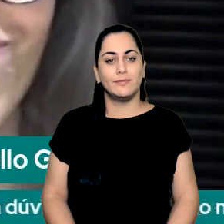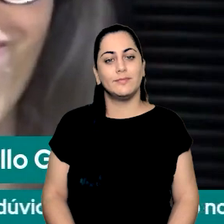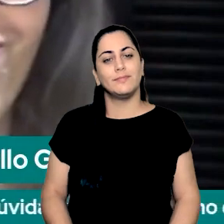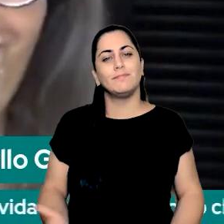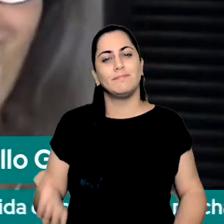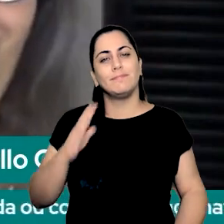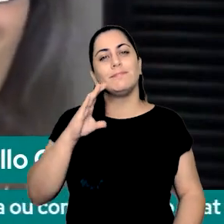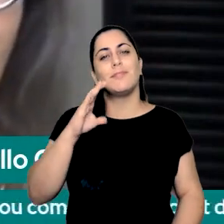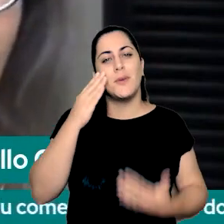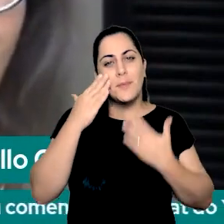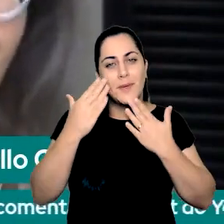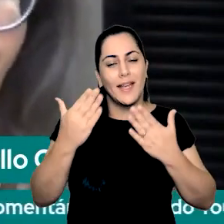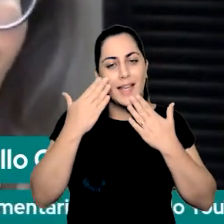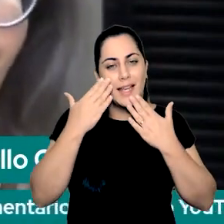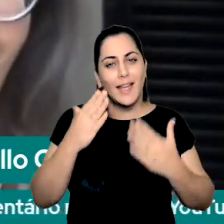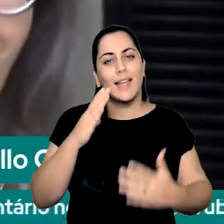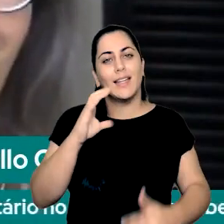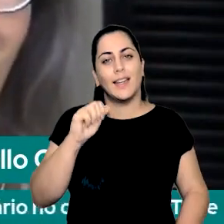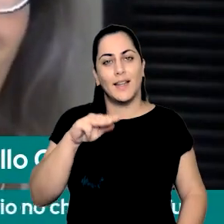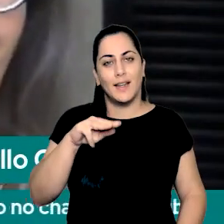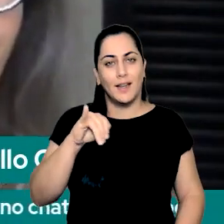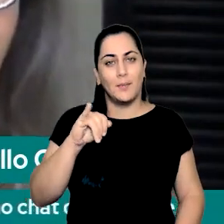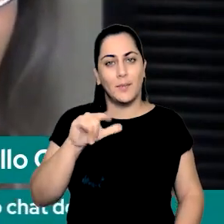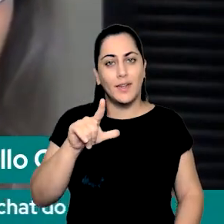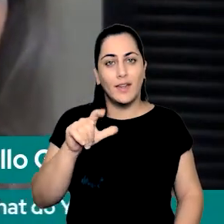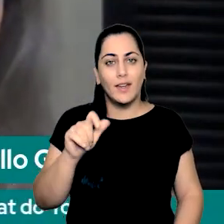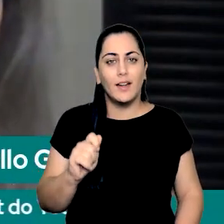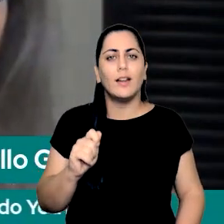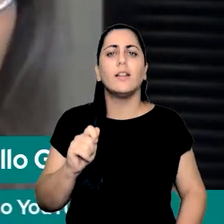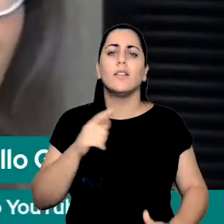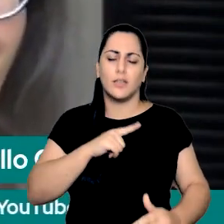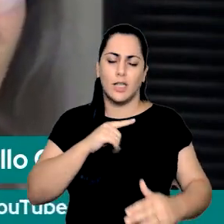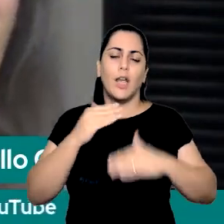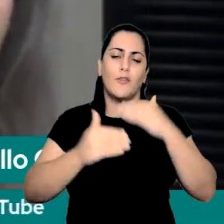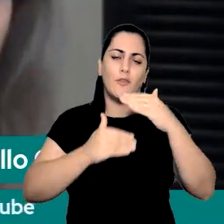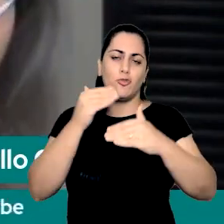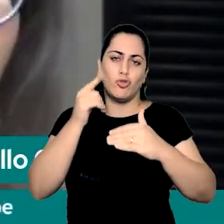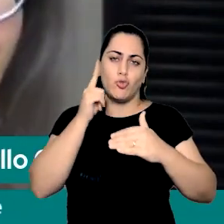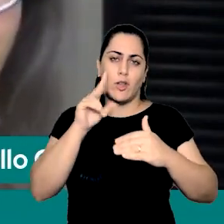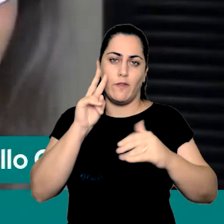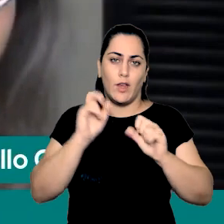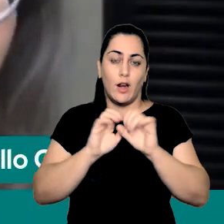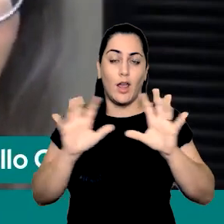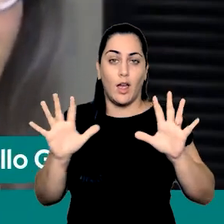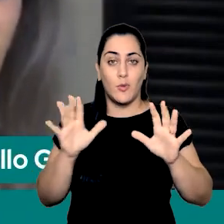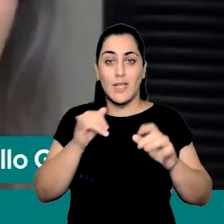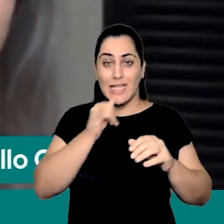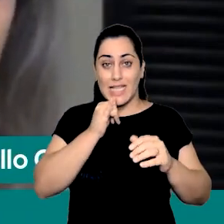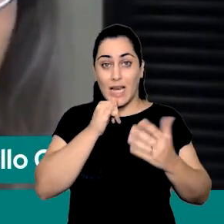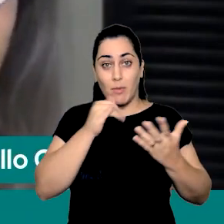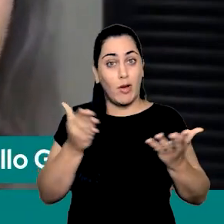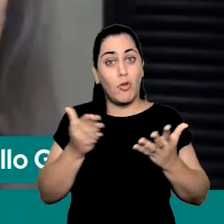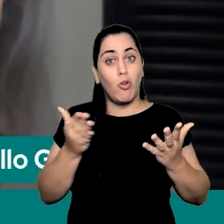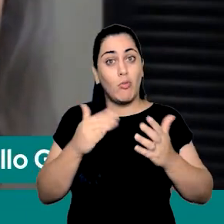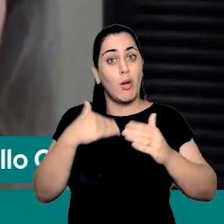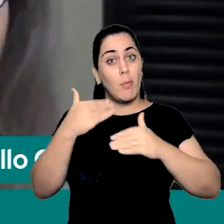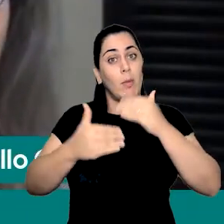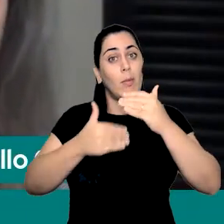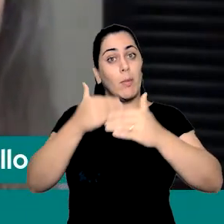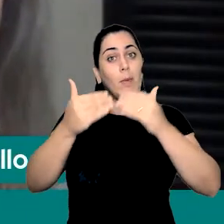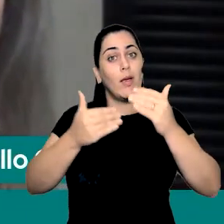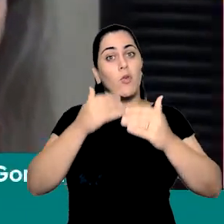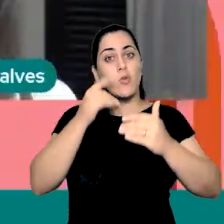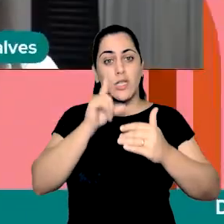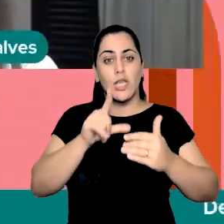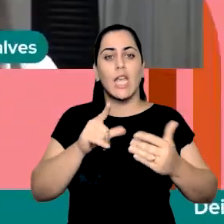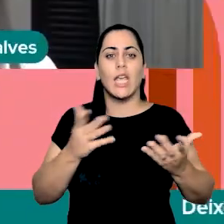Camila, muito obrigada. E, na verdade, fica claro, tem avanços. Sem dúvida, esse exemplo final é um avanço fantástico de se